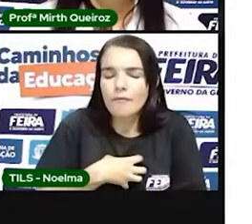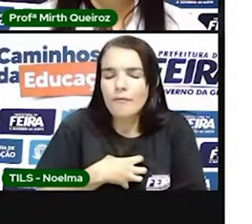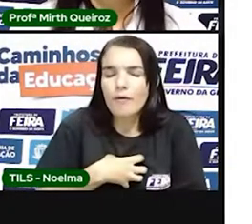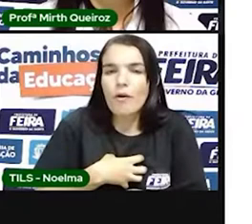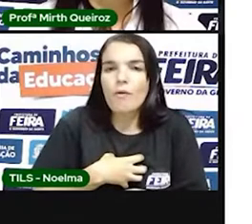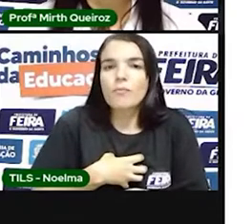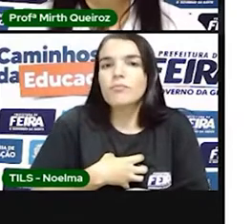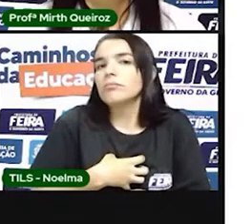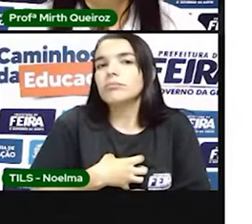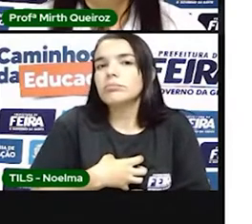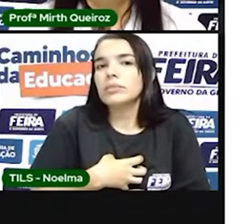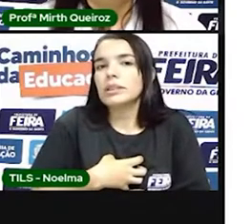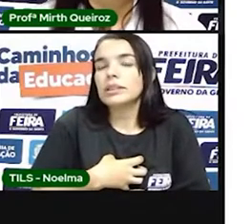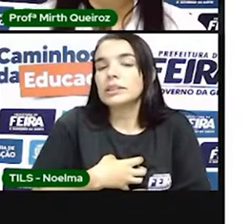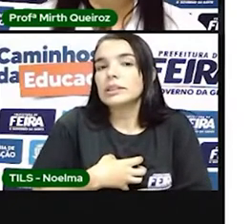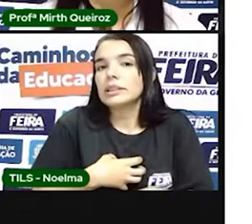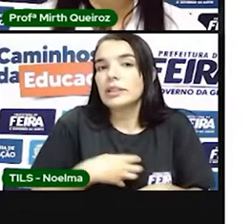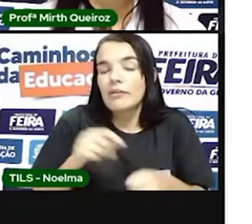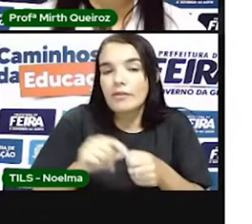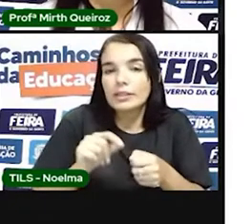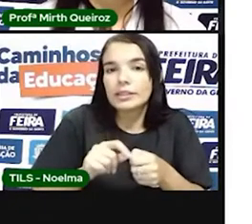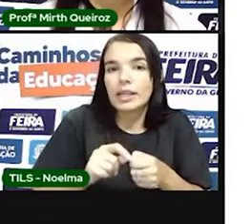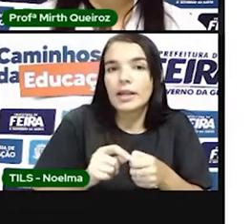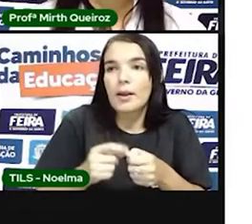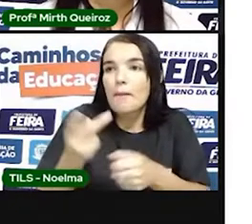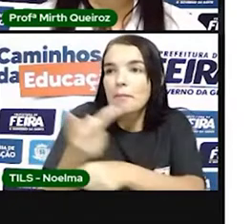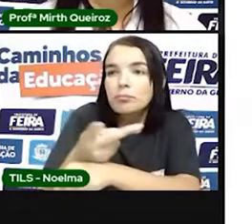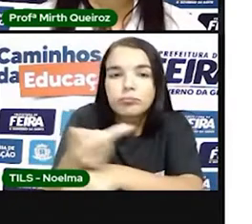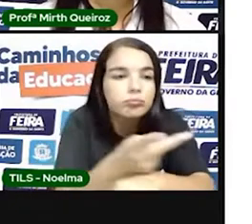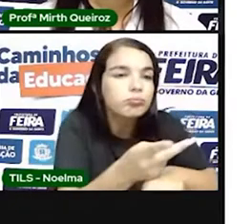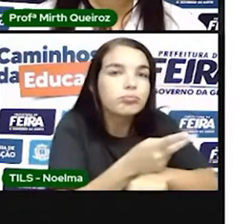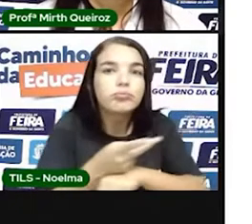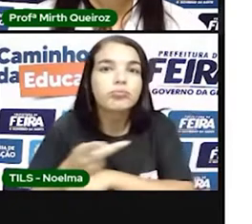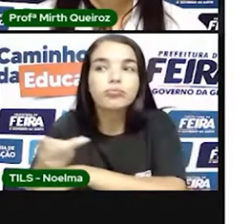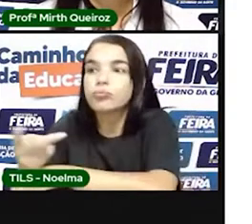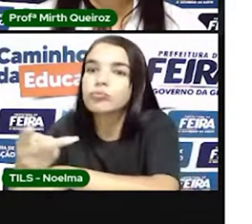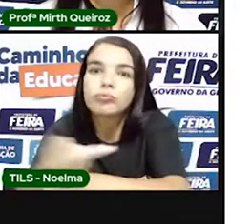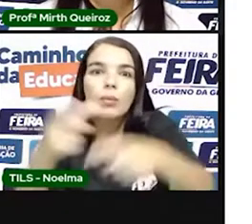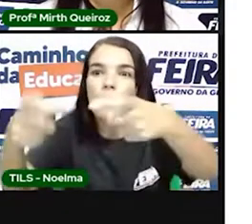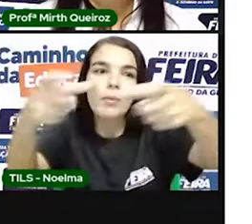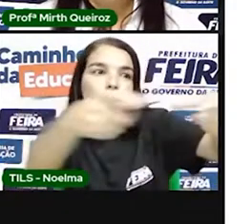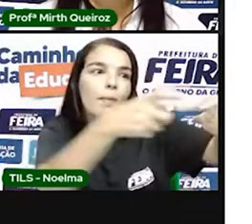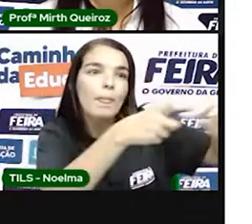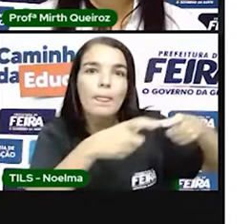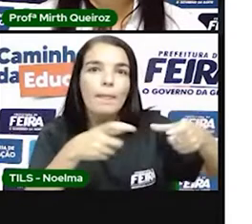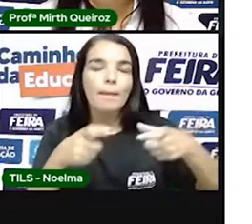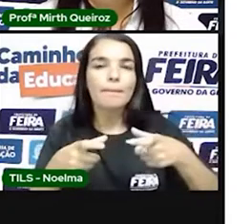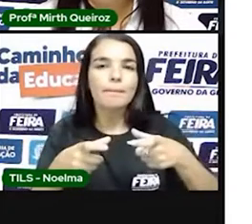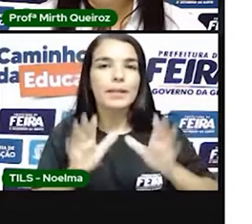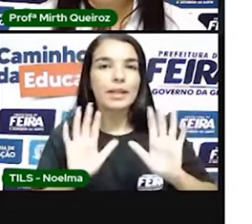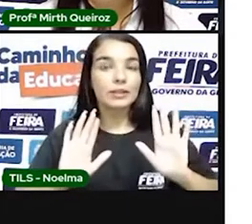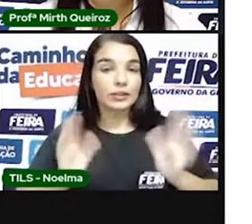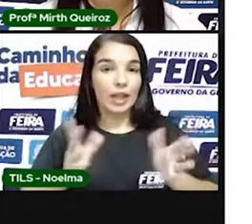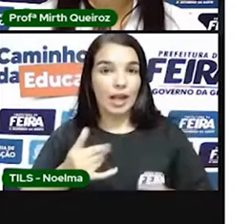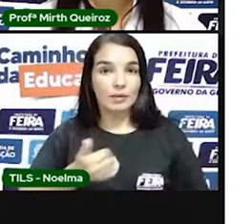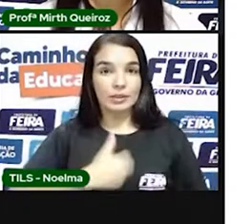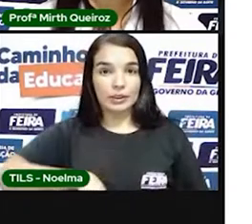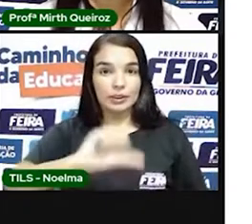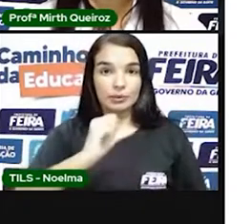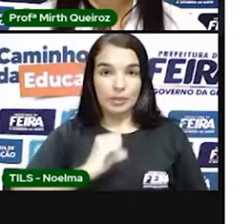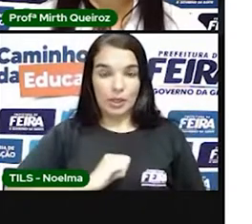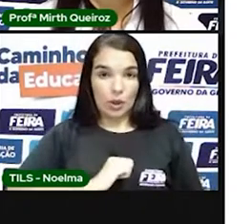que saíam descobrindo territórios para obter riqueza. Os espanhóis já tinham chegado à América